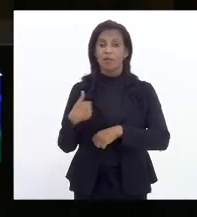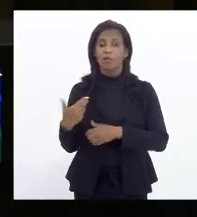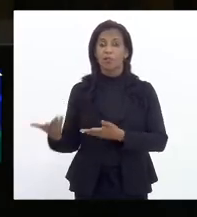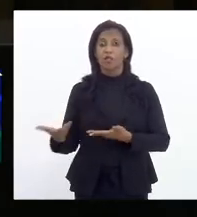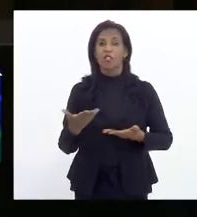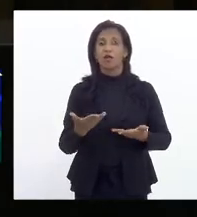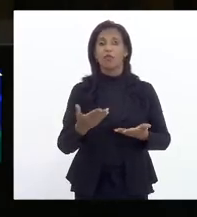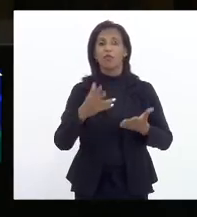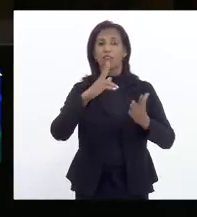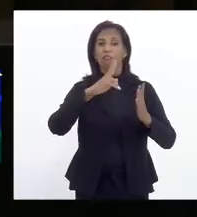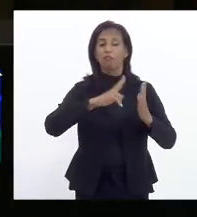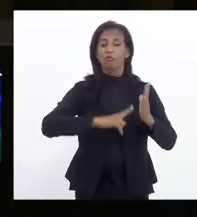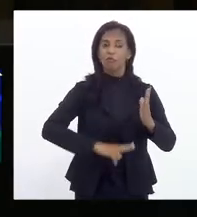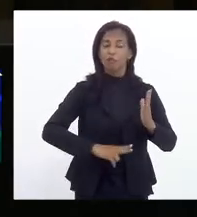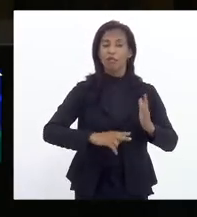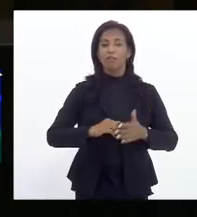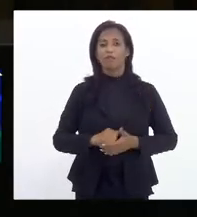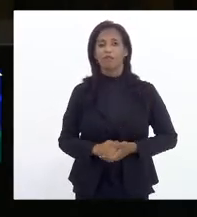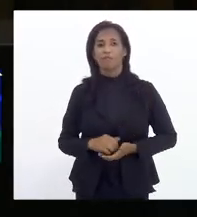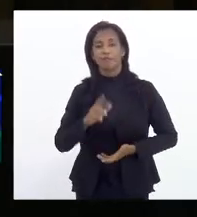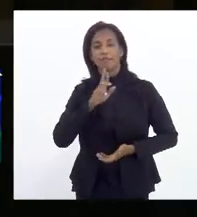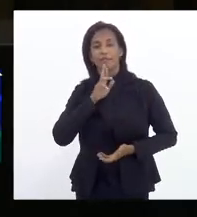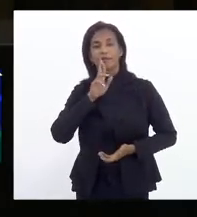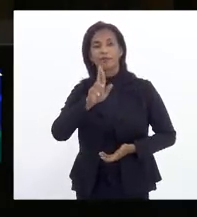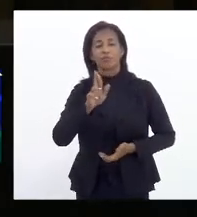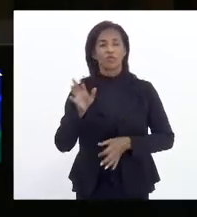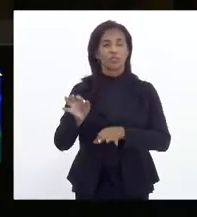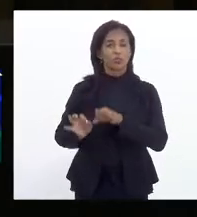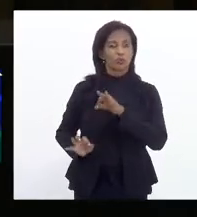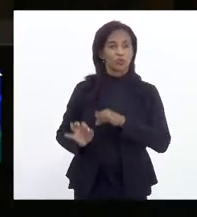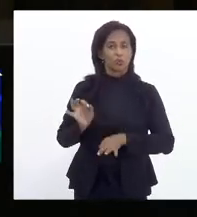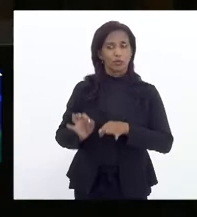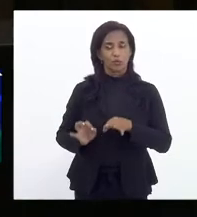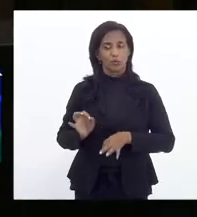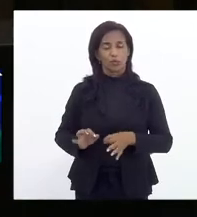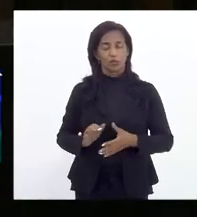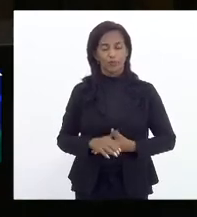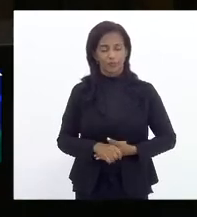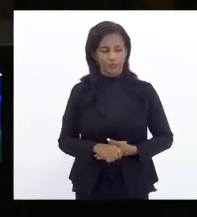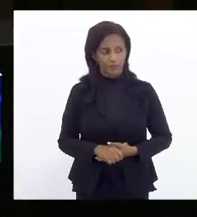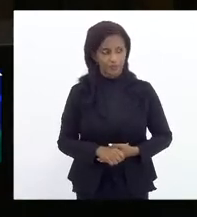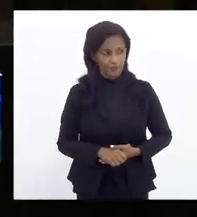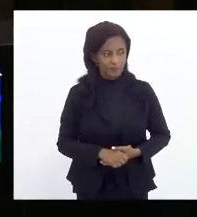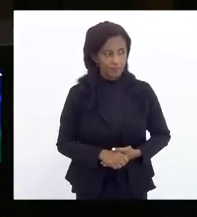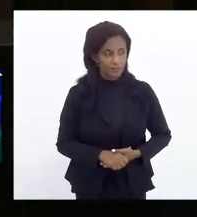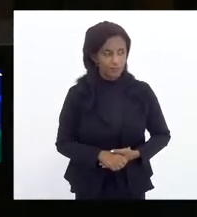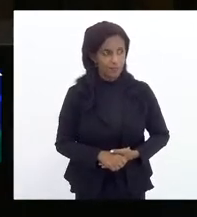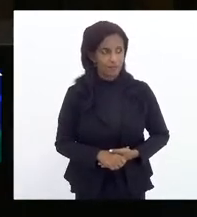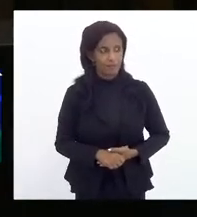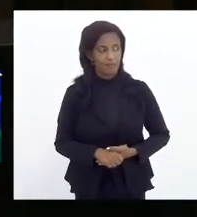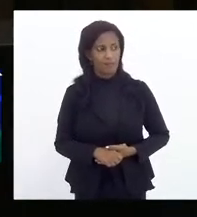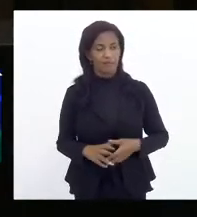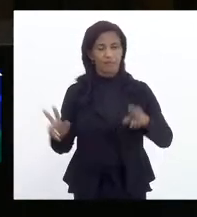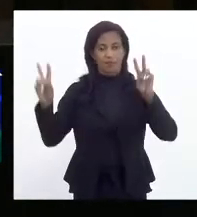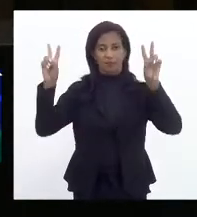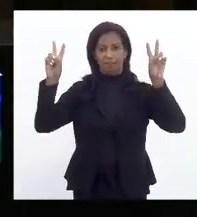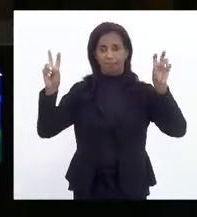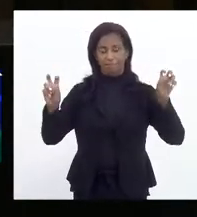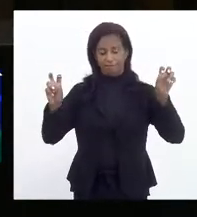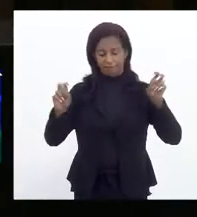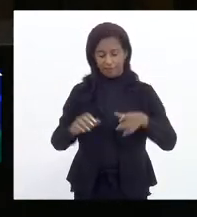passo a ler a decisão do desembargador Paulo Rangel. Abre aspas.